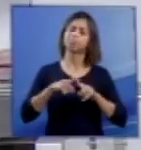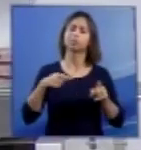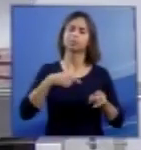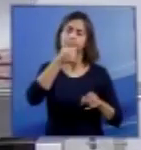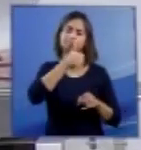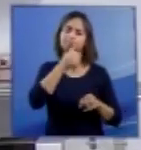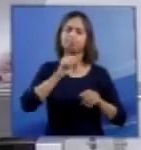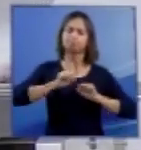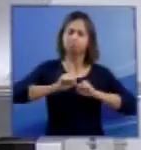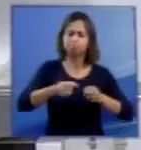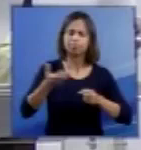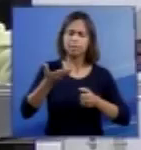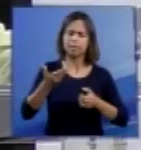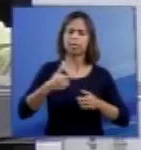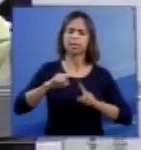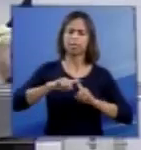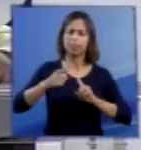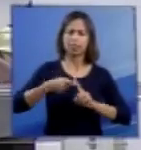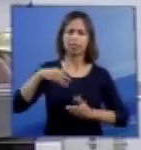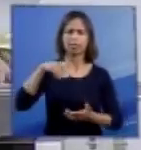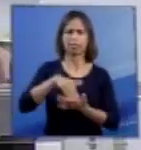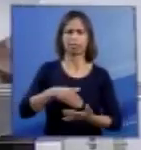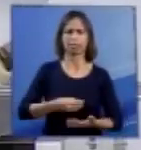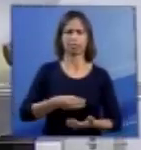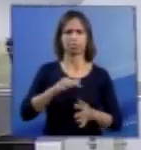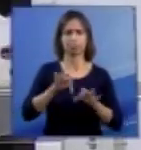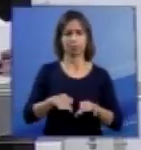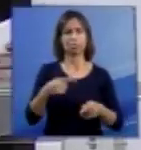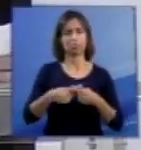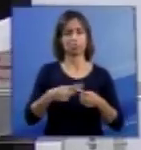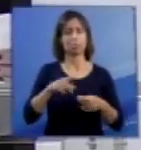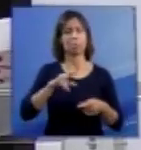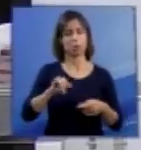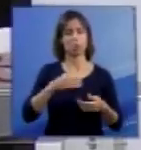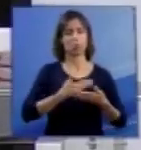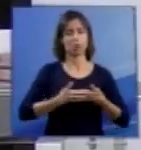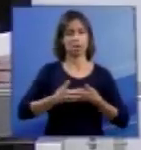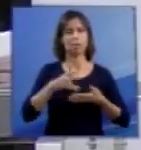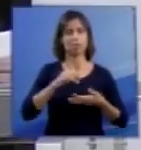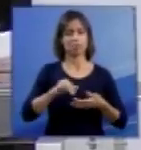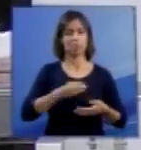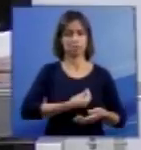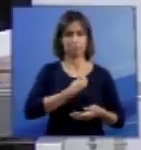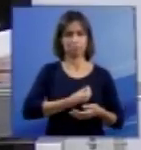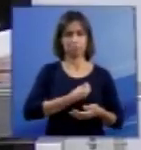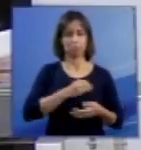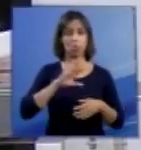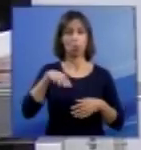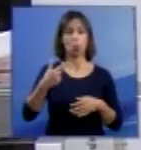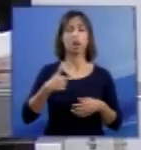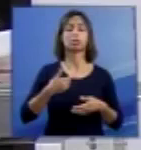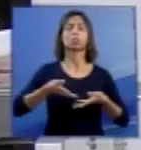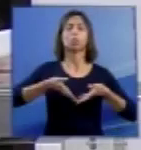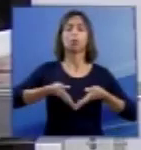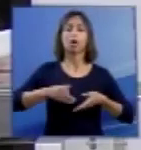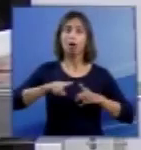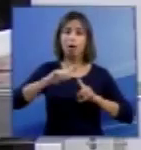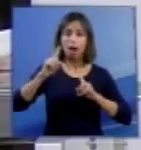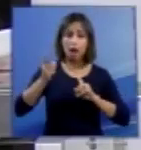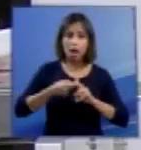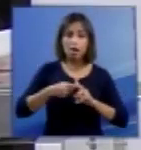até o fim porque meu bebê ia viver. Quando engravidei pela segunda vez,